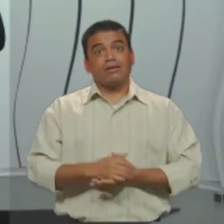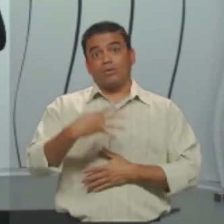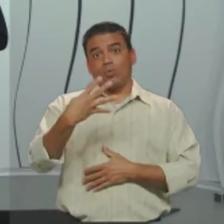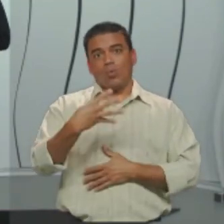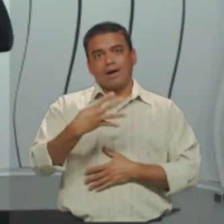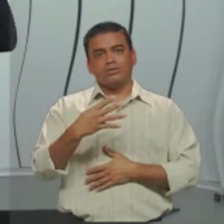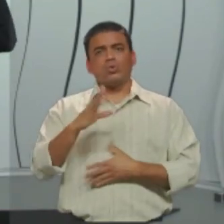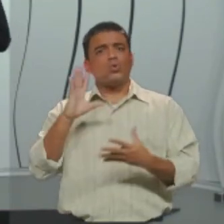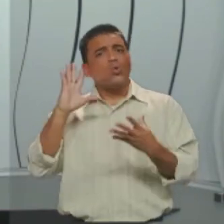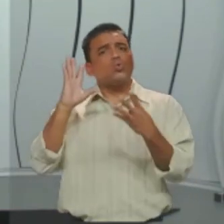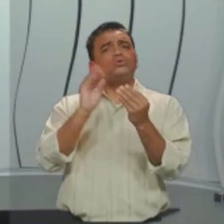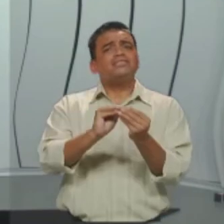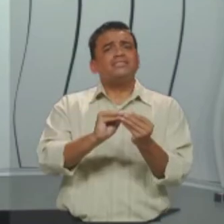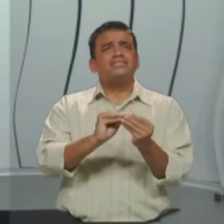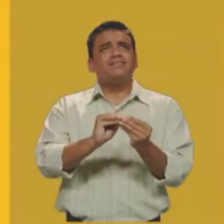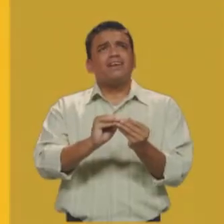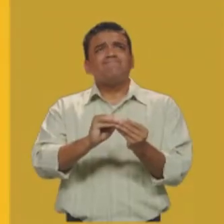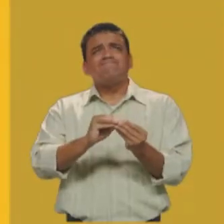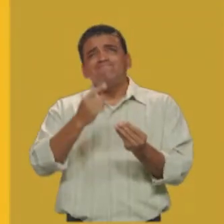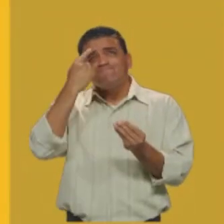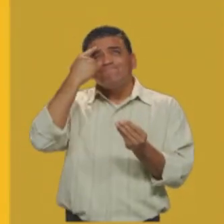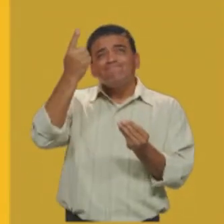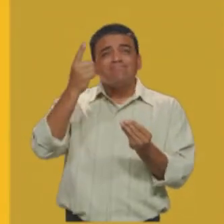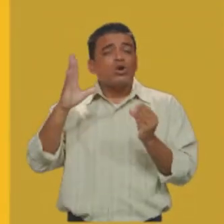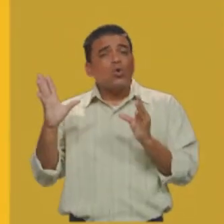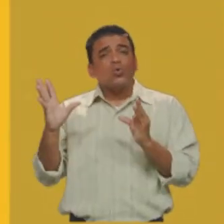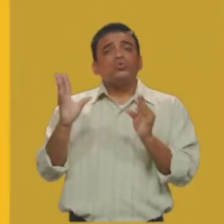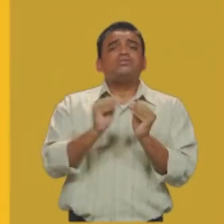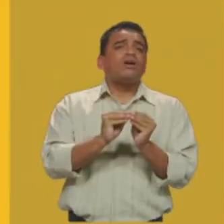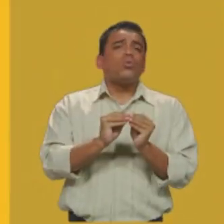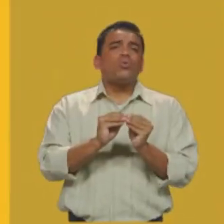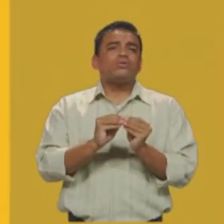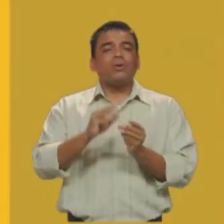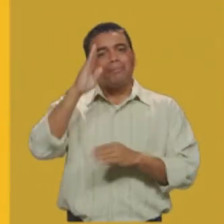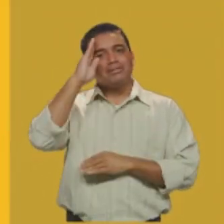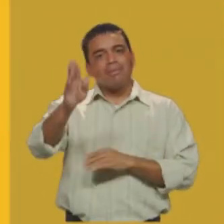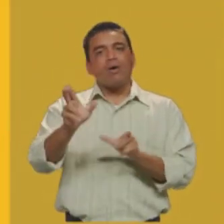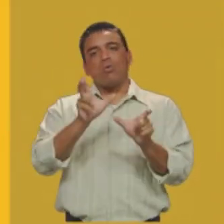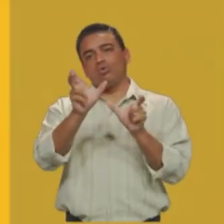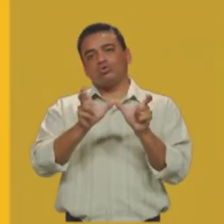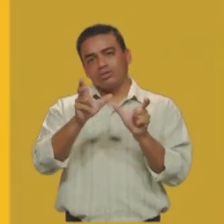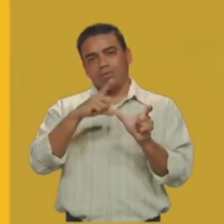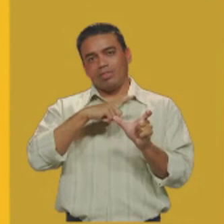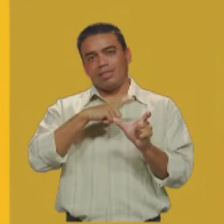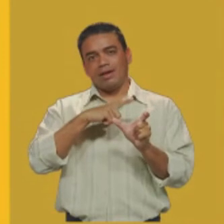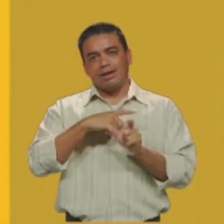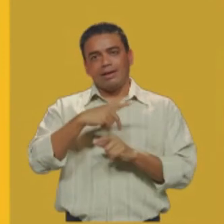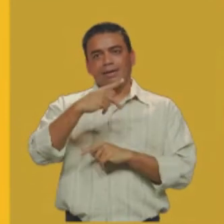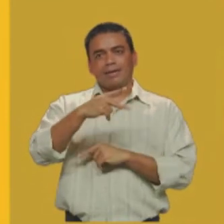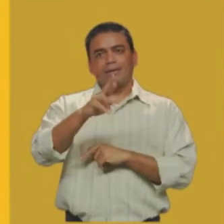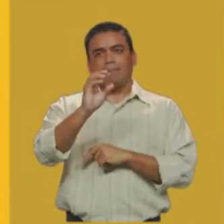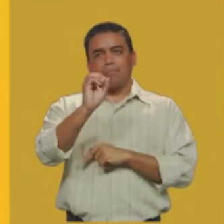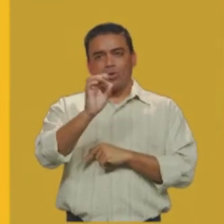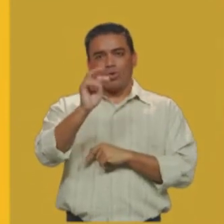Conclusiva ideia de dedução, conclusão, principais conjunções usadas. Portanto,